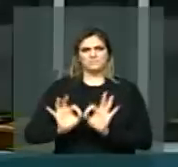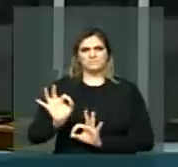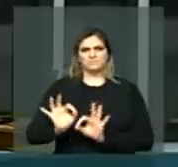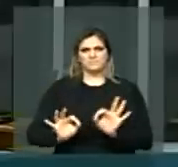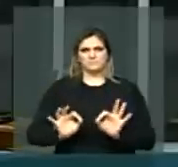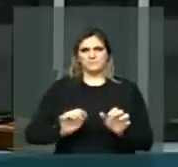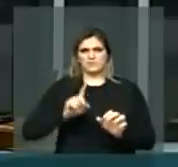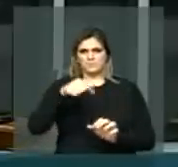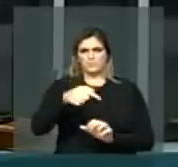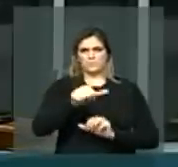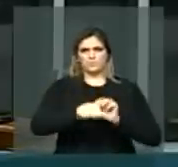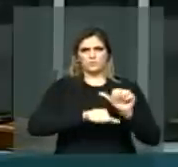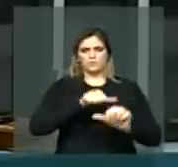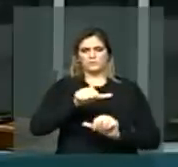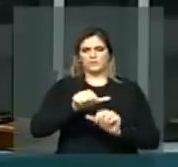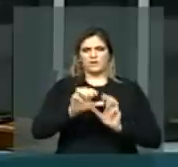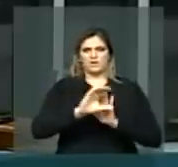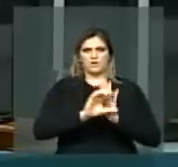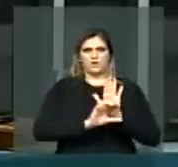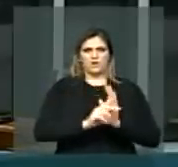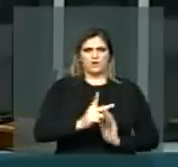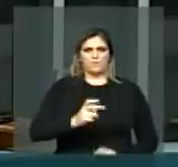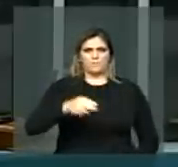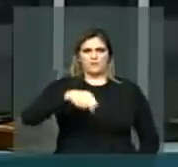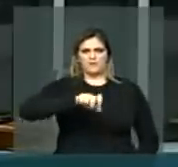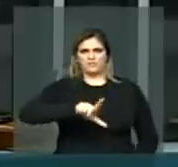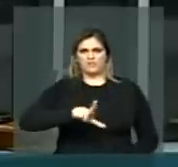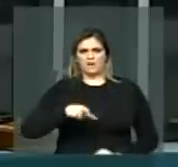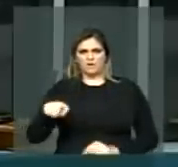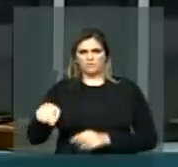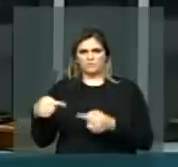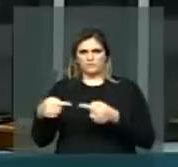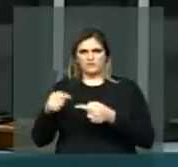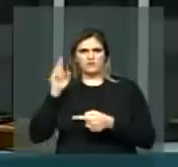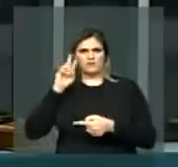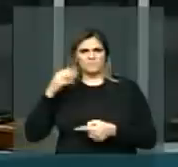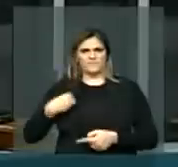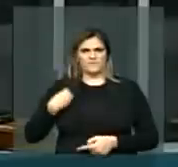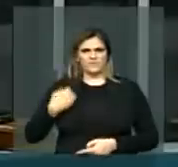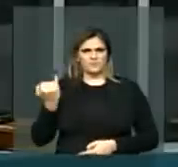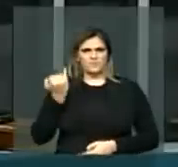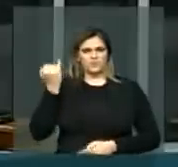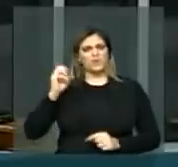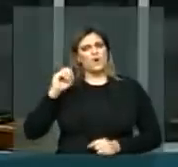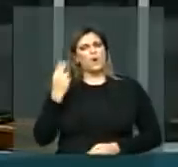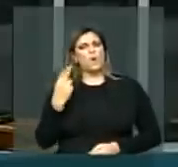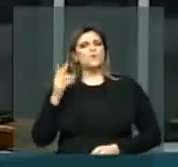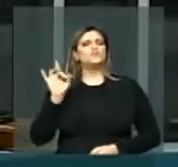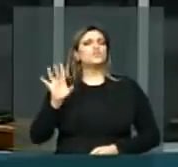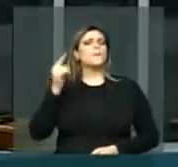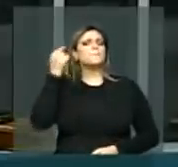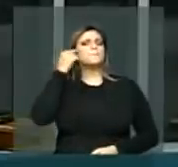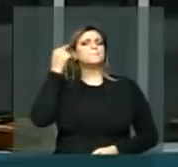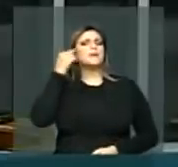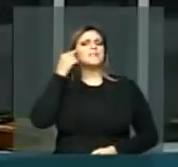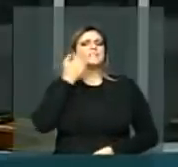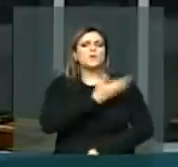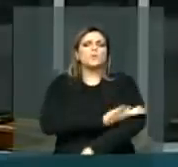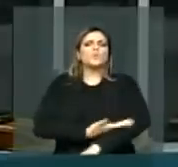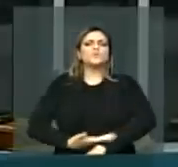Código Penal, leva isso em conta? Ou apenas na adaptação de costumes, sem